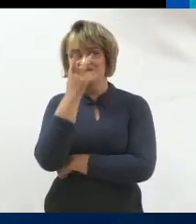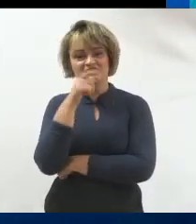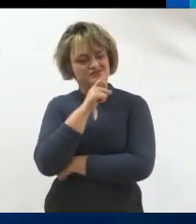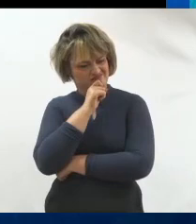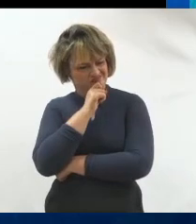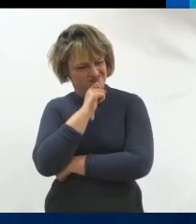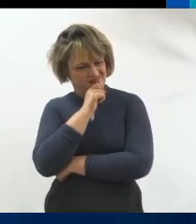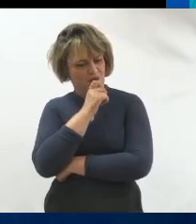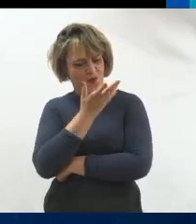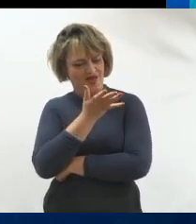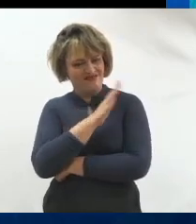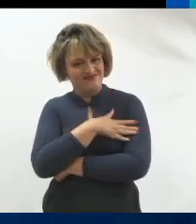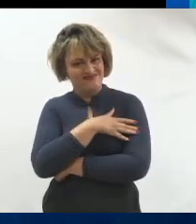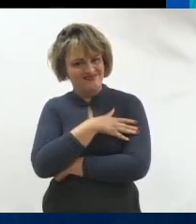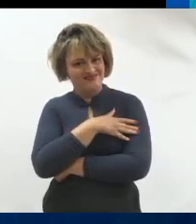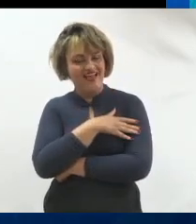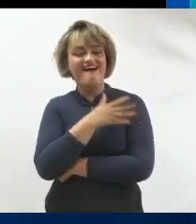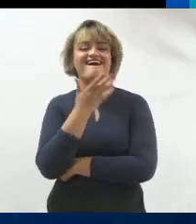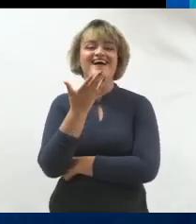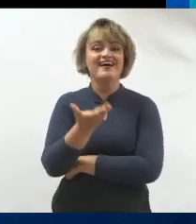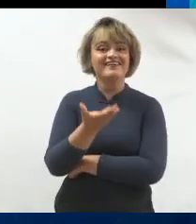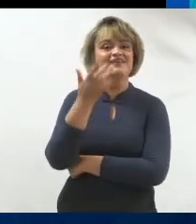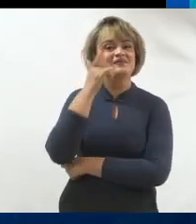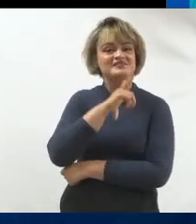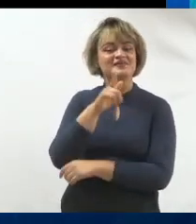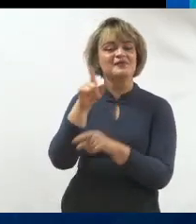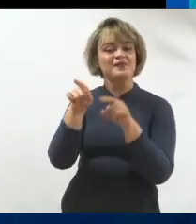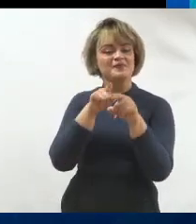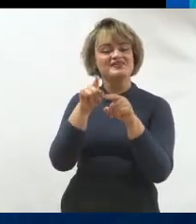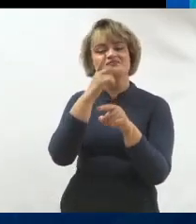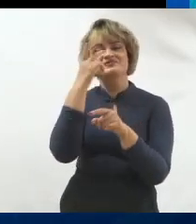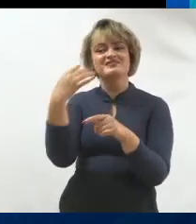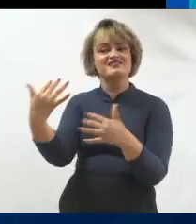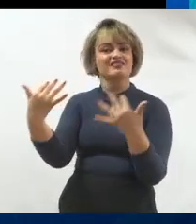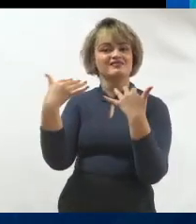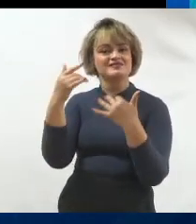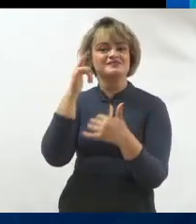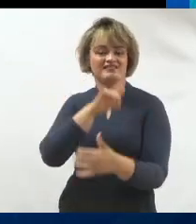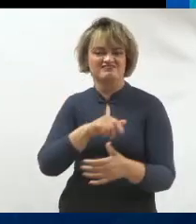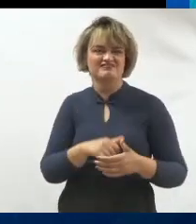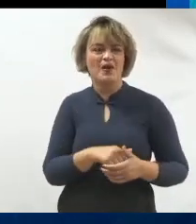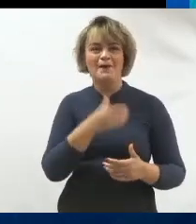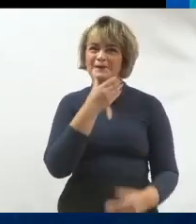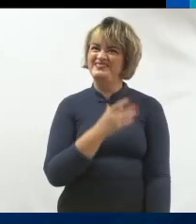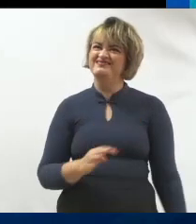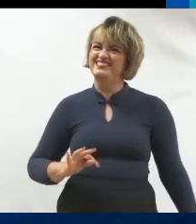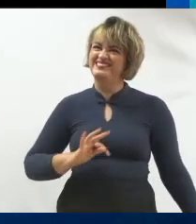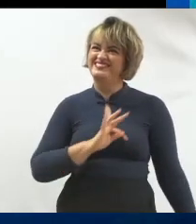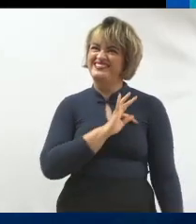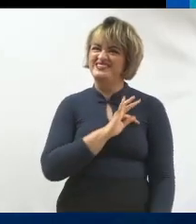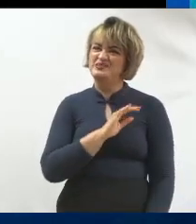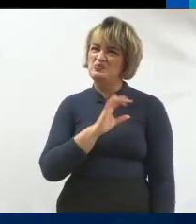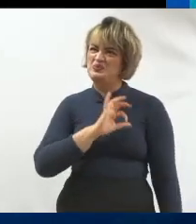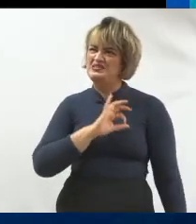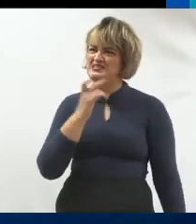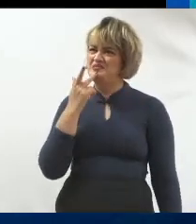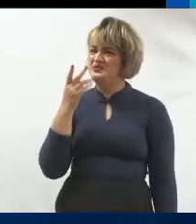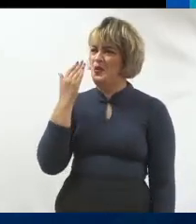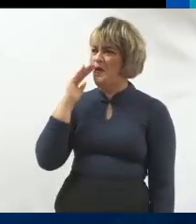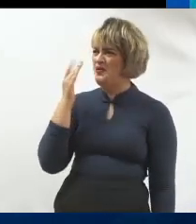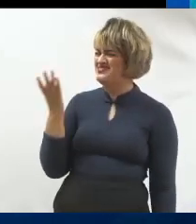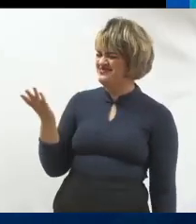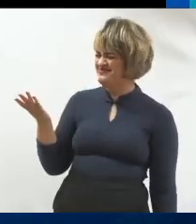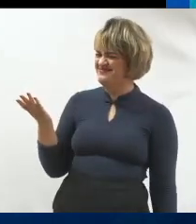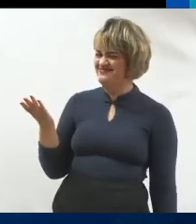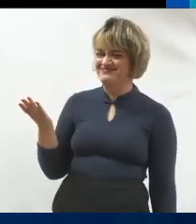nas pessoas. Que aí ele consegue competir pela atenção das pessoas. Como assim um Tenente Bahia postando um post rosa? Vou ver o